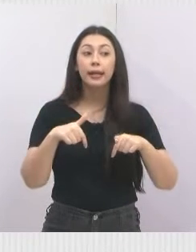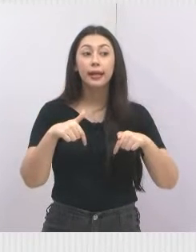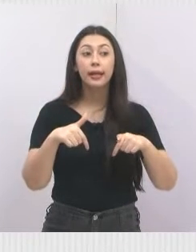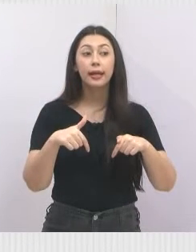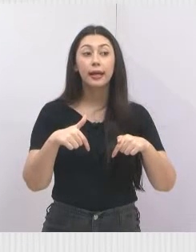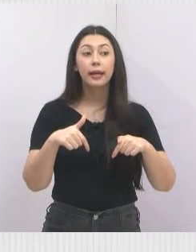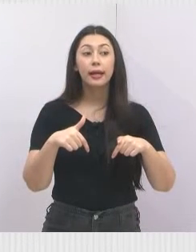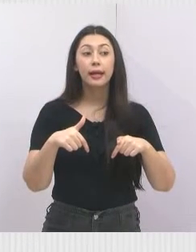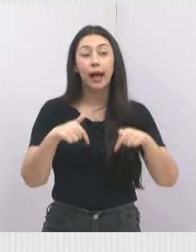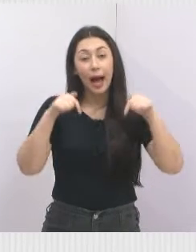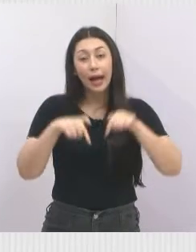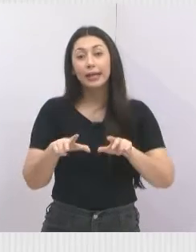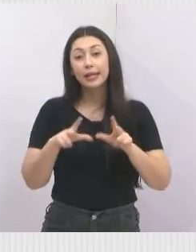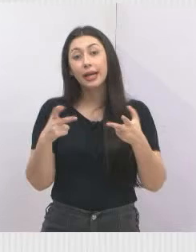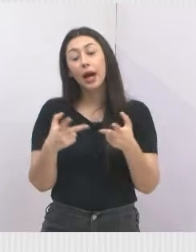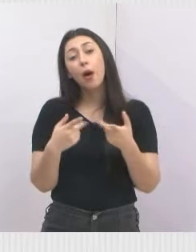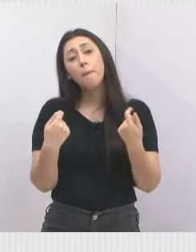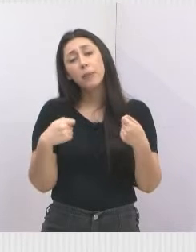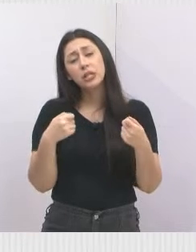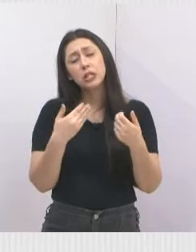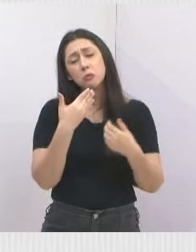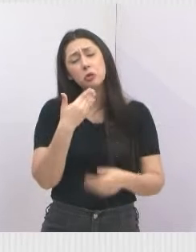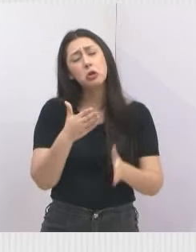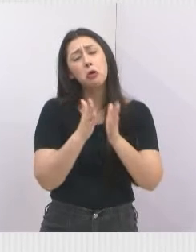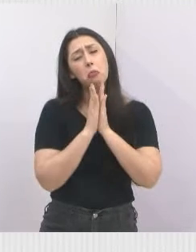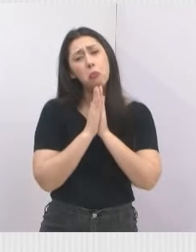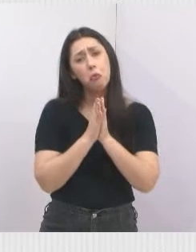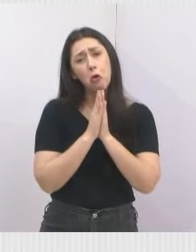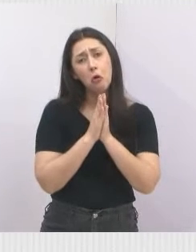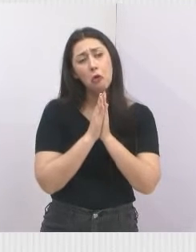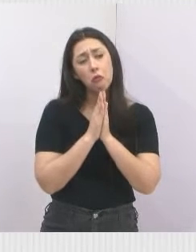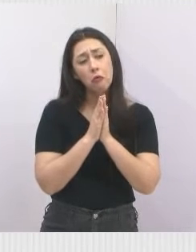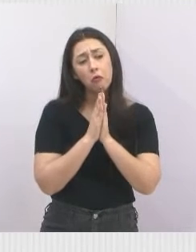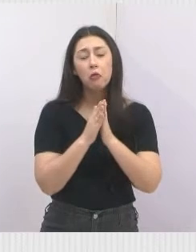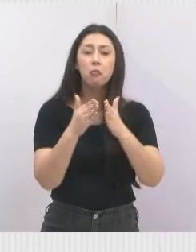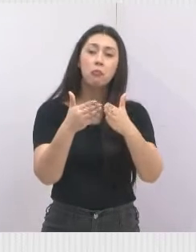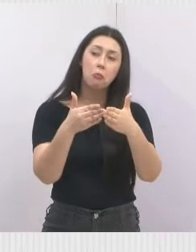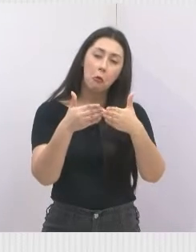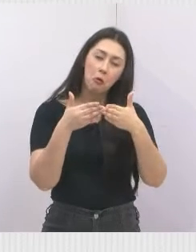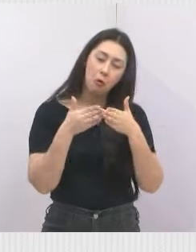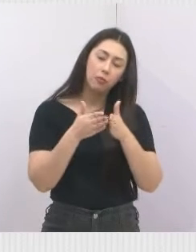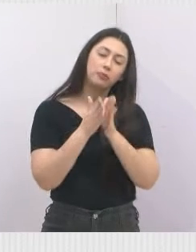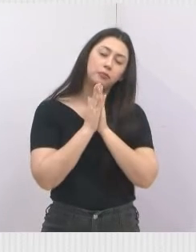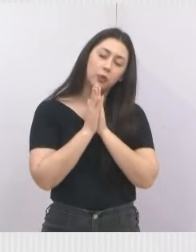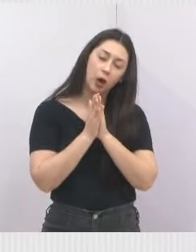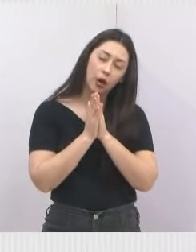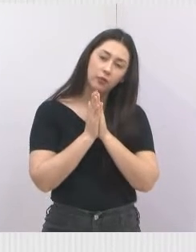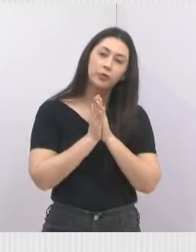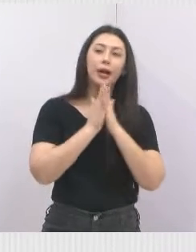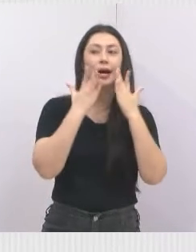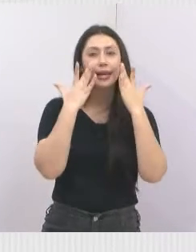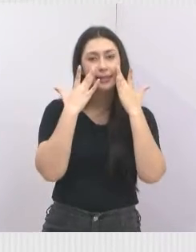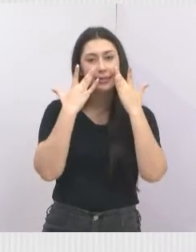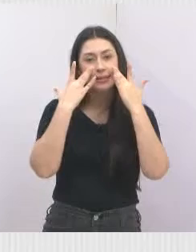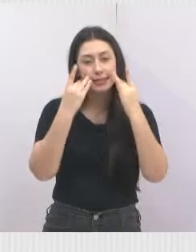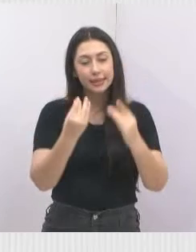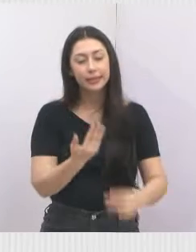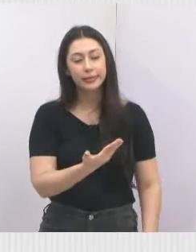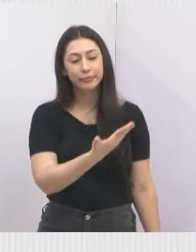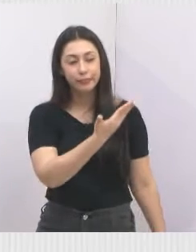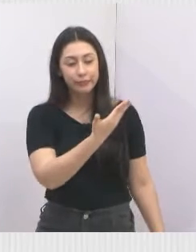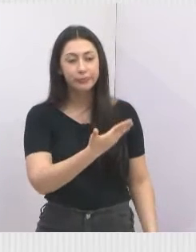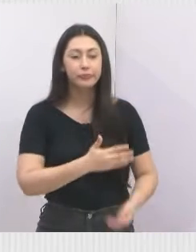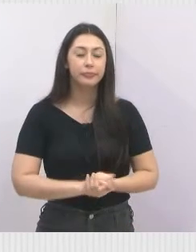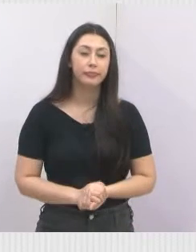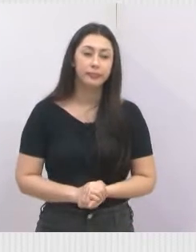tem que dizer por favor. Então, por favor. Dá uma atenção na entrada do Parque dos